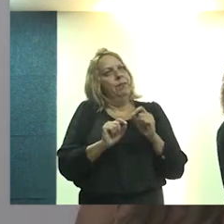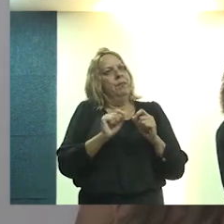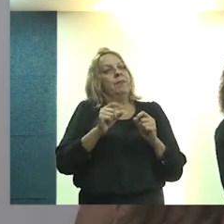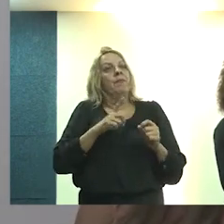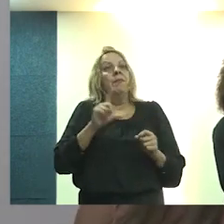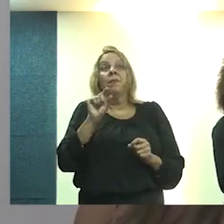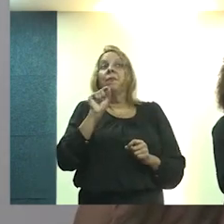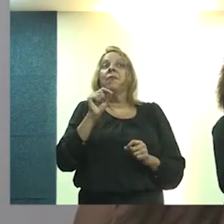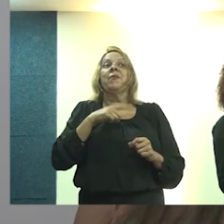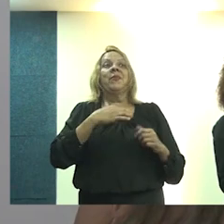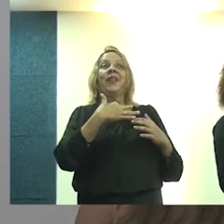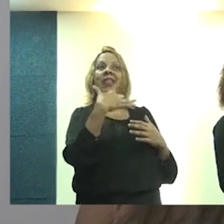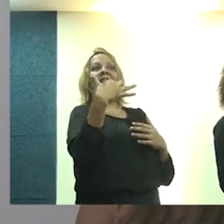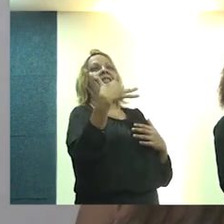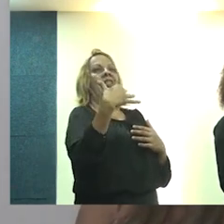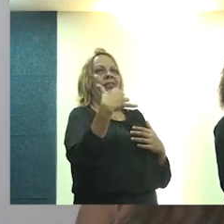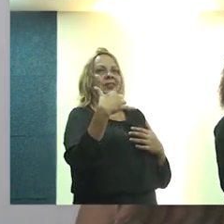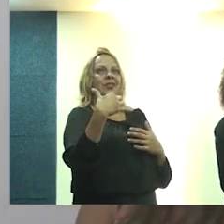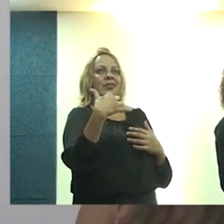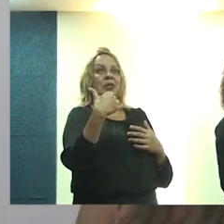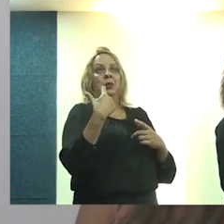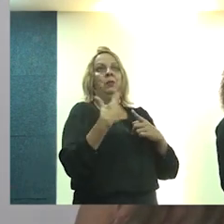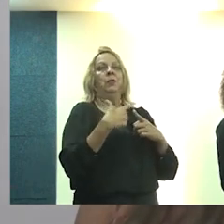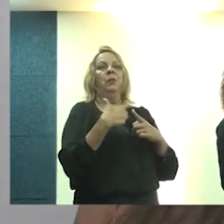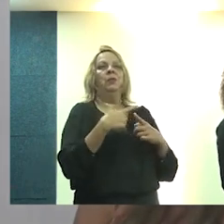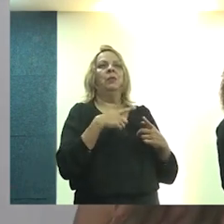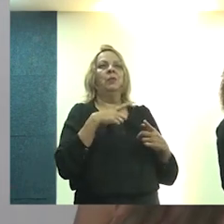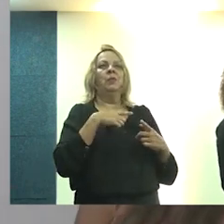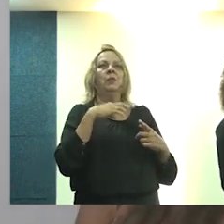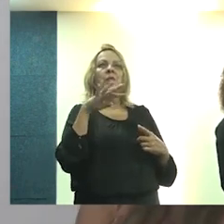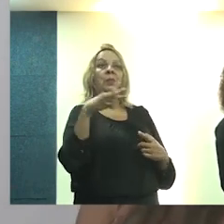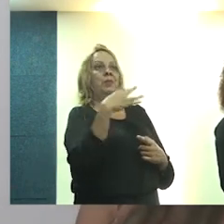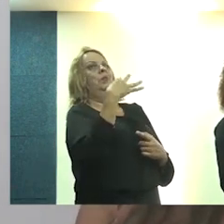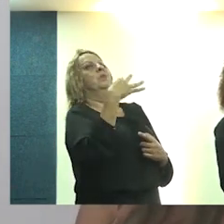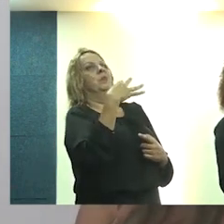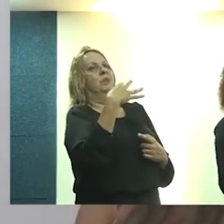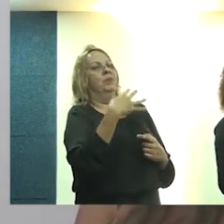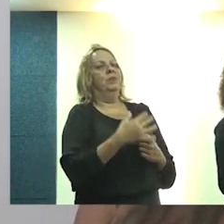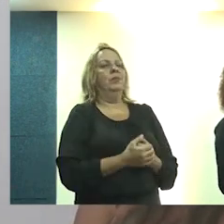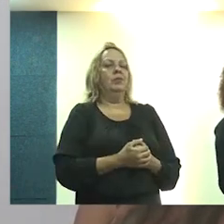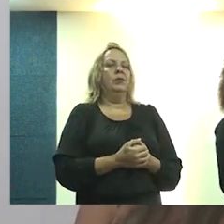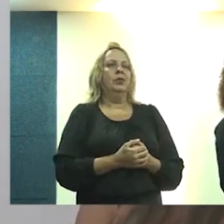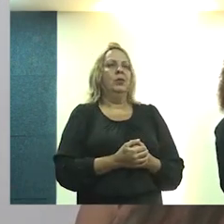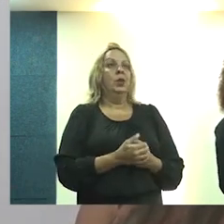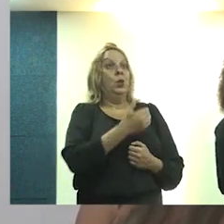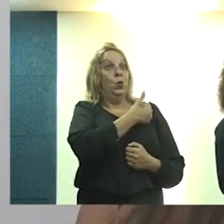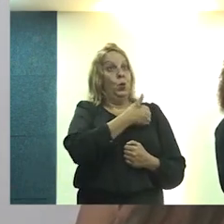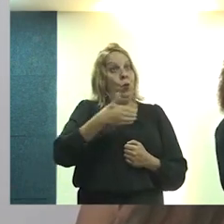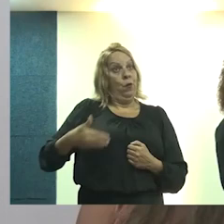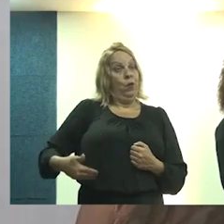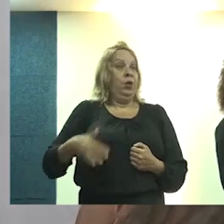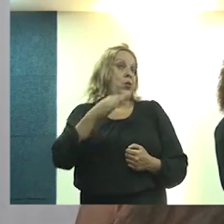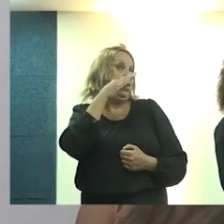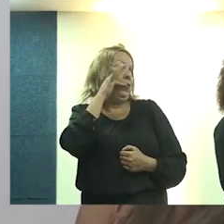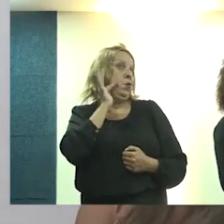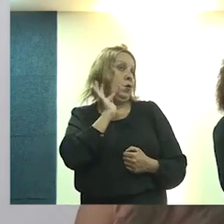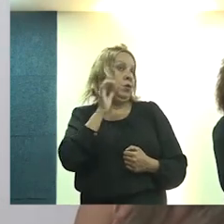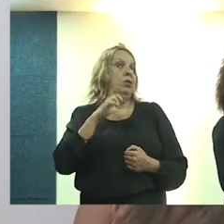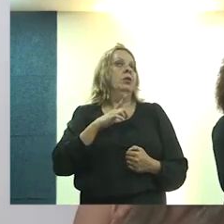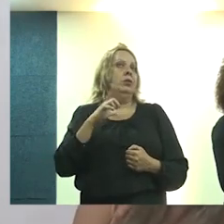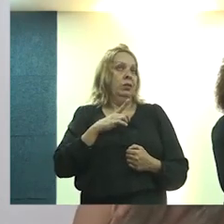que preferia estar na plateia, porque me dirigindo para cá, o governador Fábio